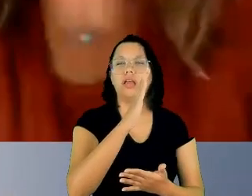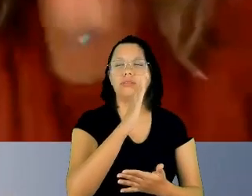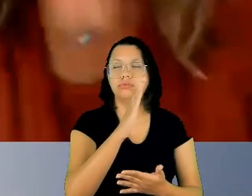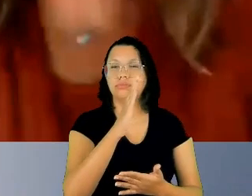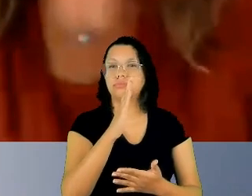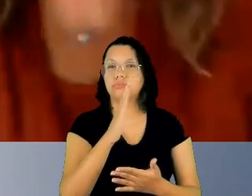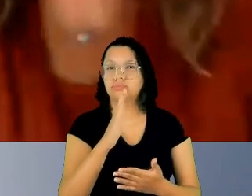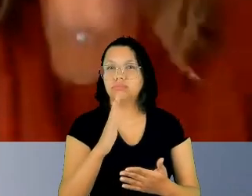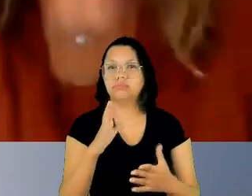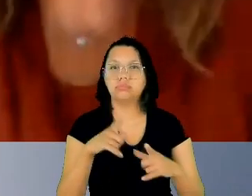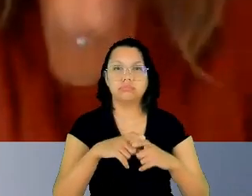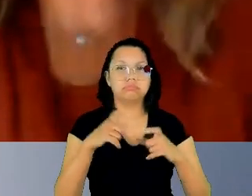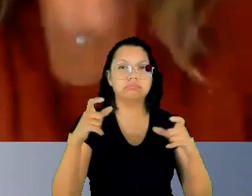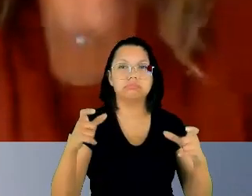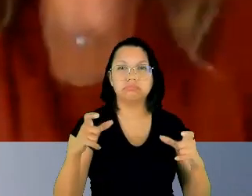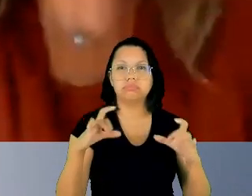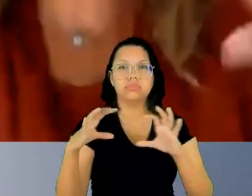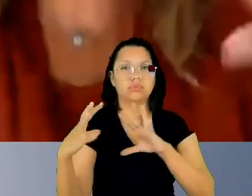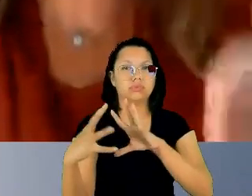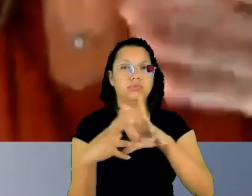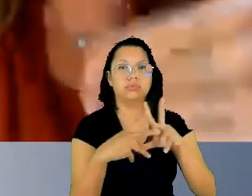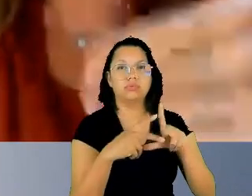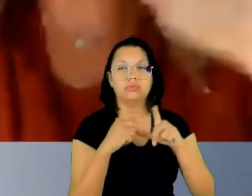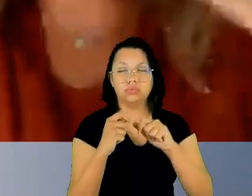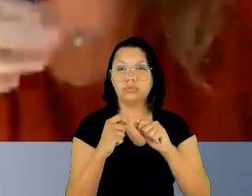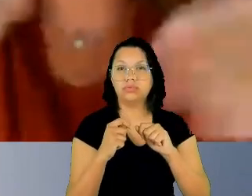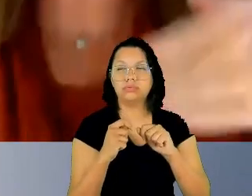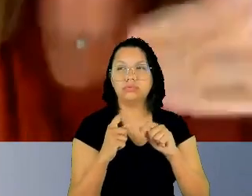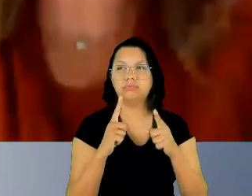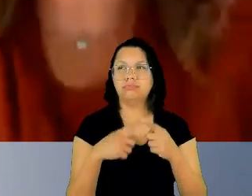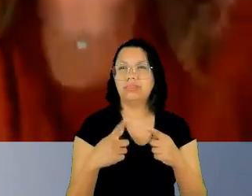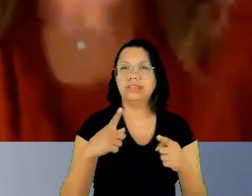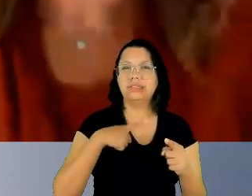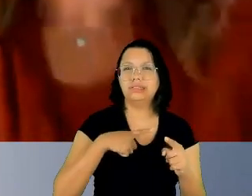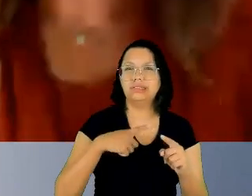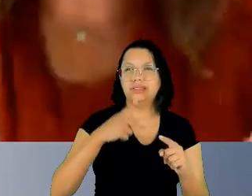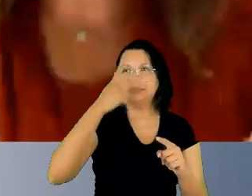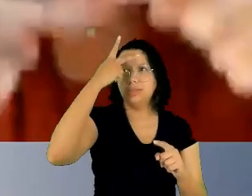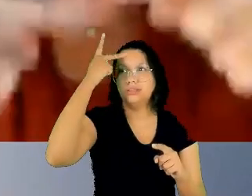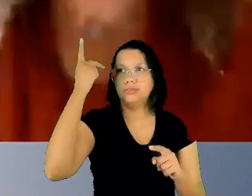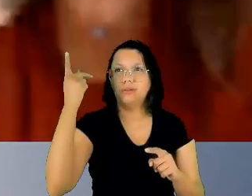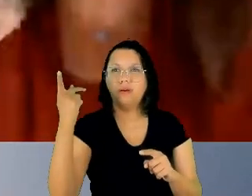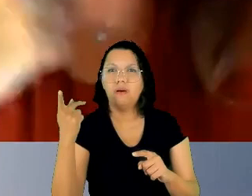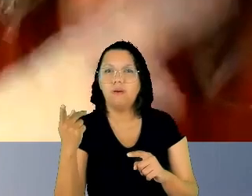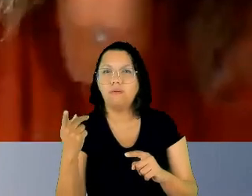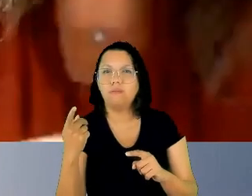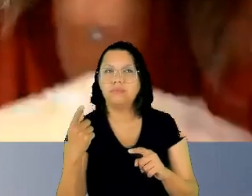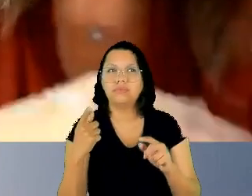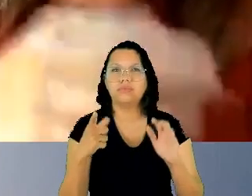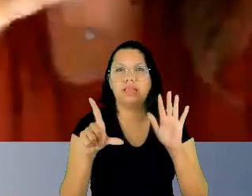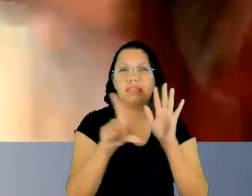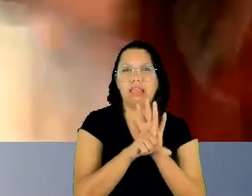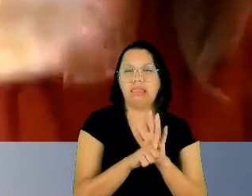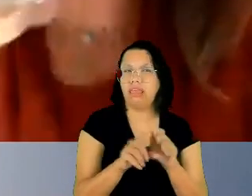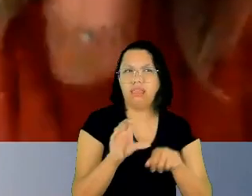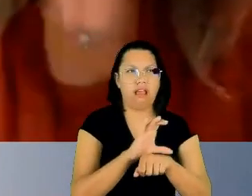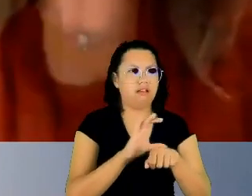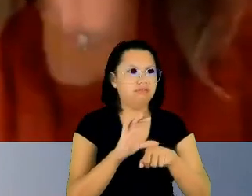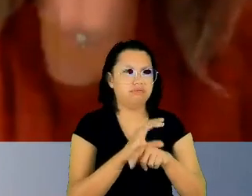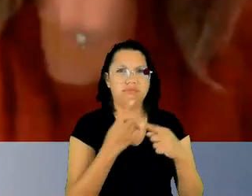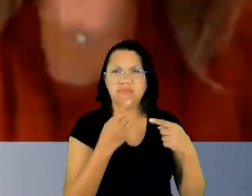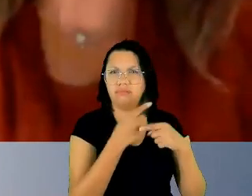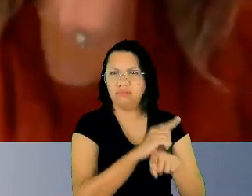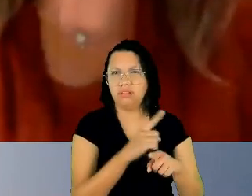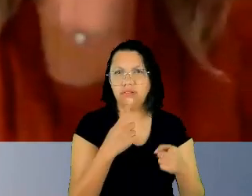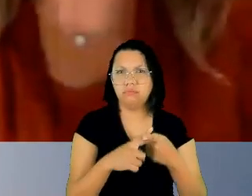vozes dizendo que a lei era inconstitucional por violar a igualdade formal entre homens e mulheres até que o tema foi pacificado por meio da ação